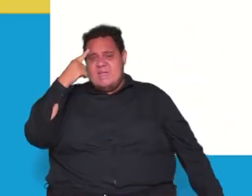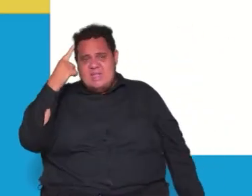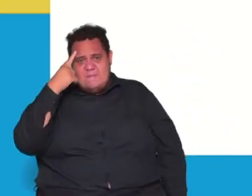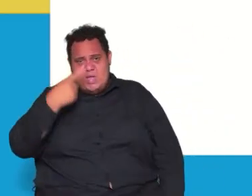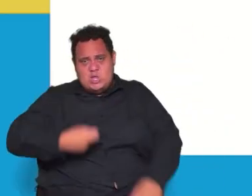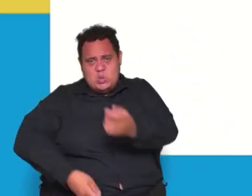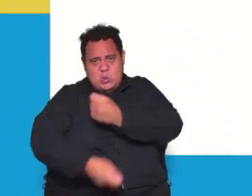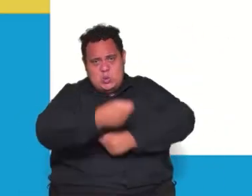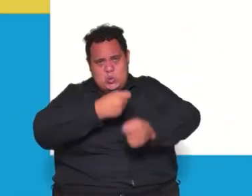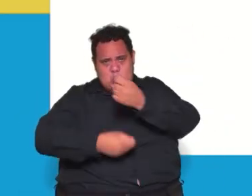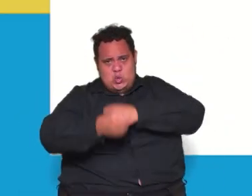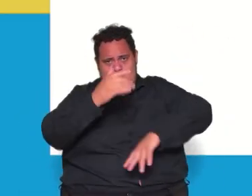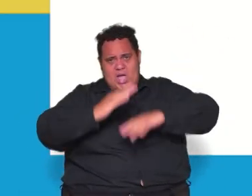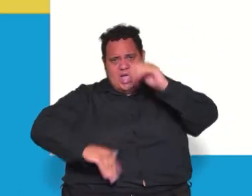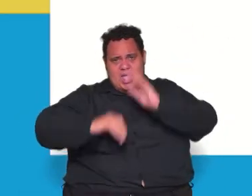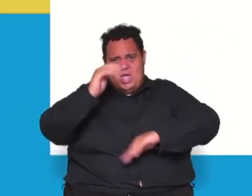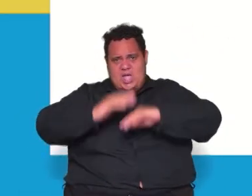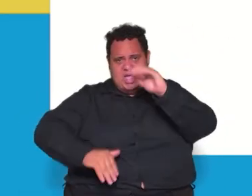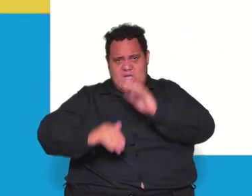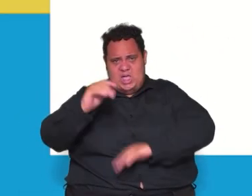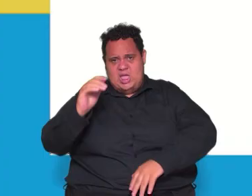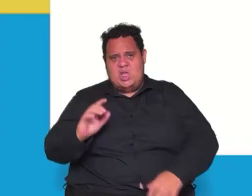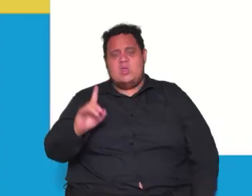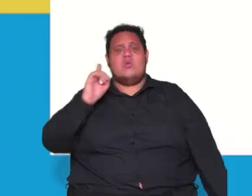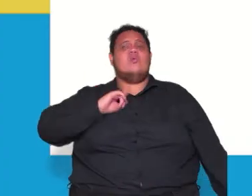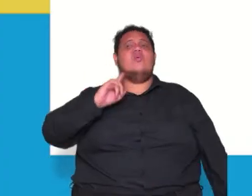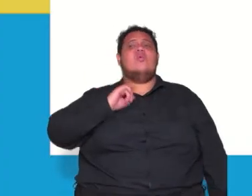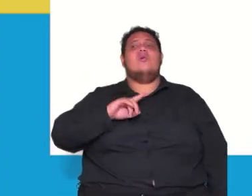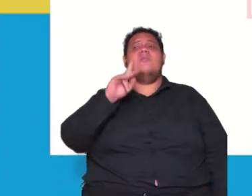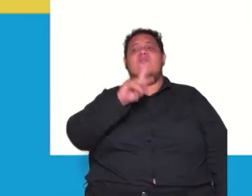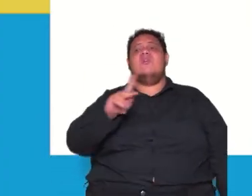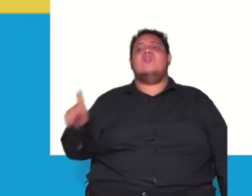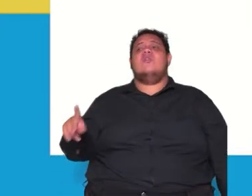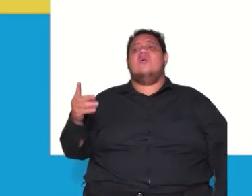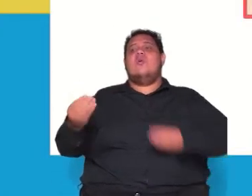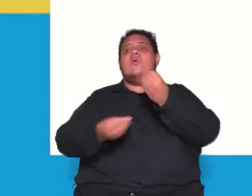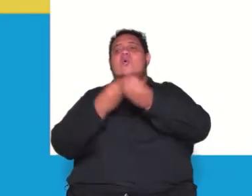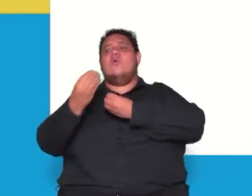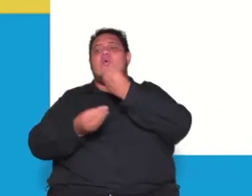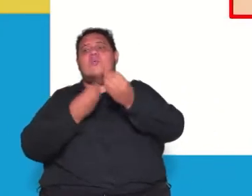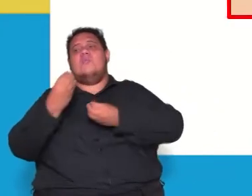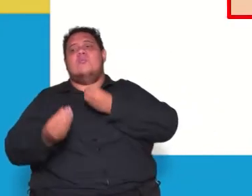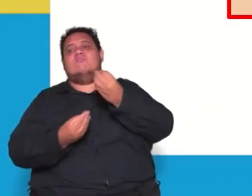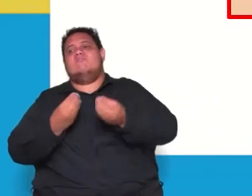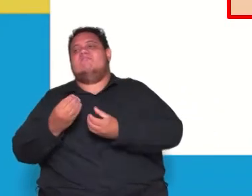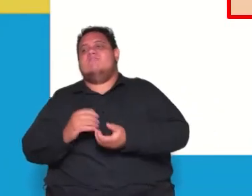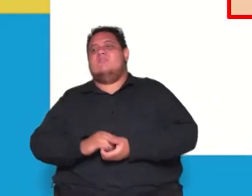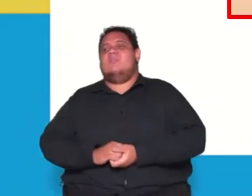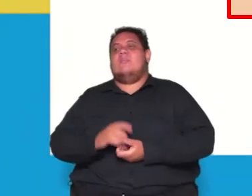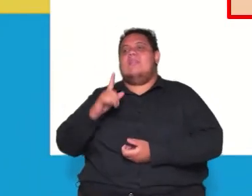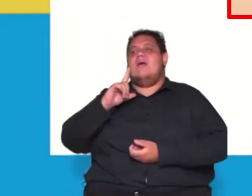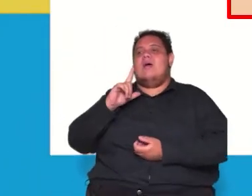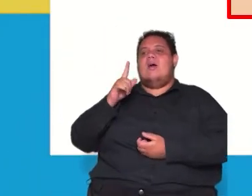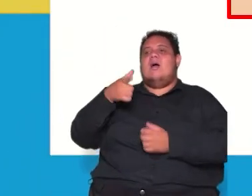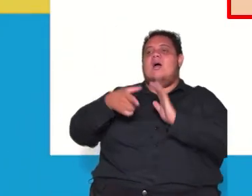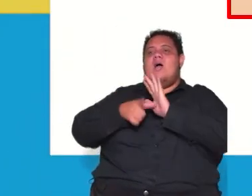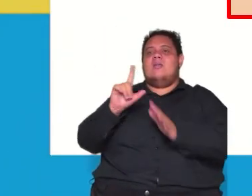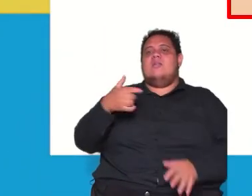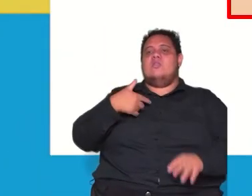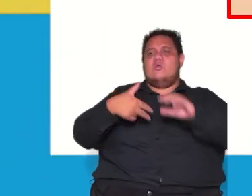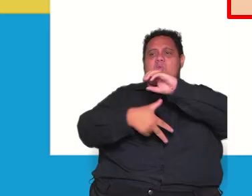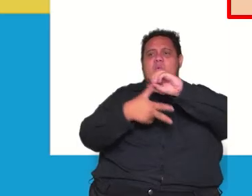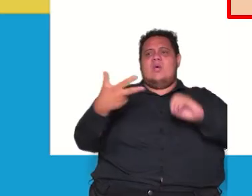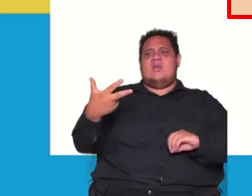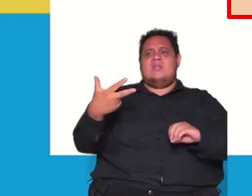econômico as práticas econômicas dos Estados Unidos bom e professor como é que isso pode antes de eu falar como é que isso pode vir no Enem